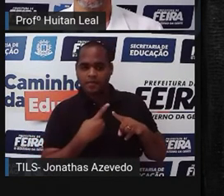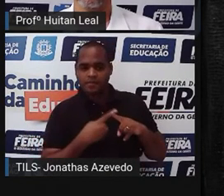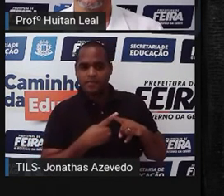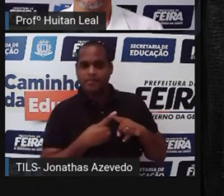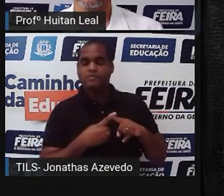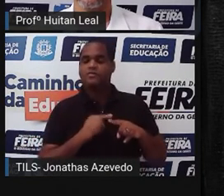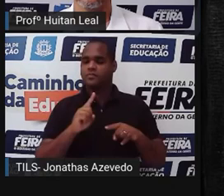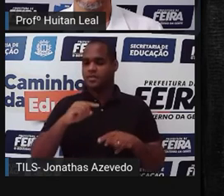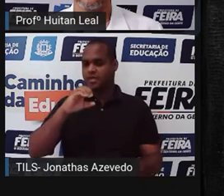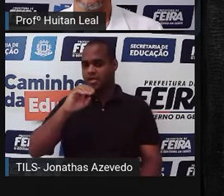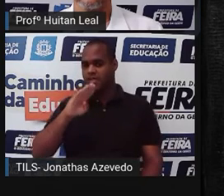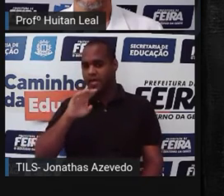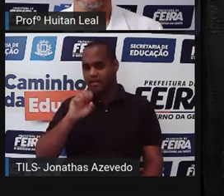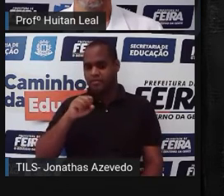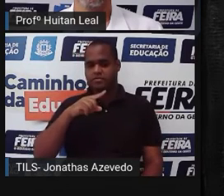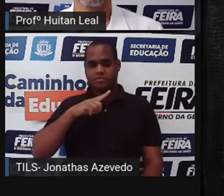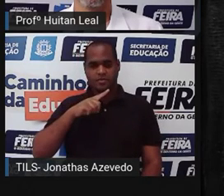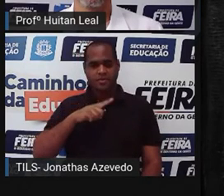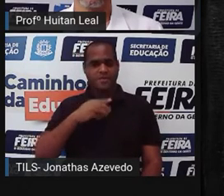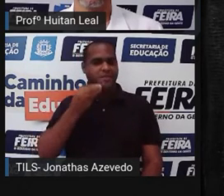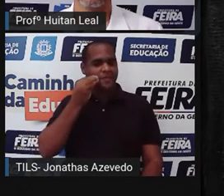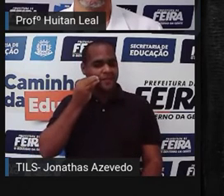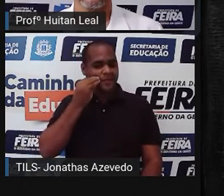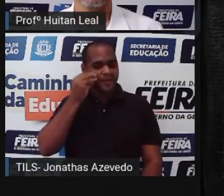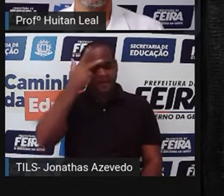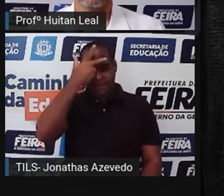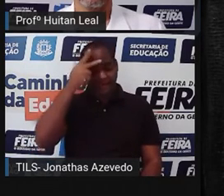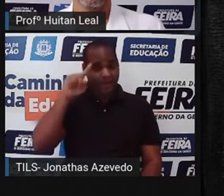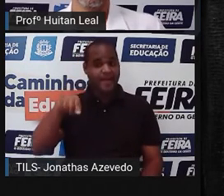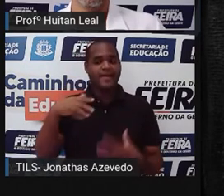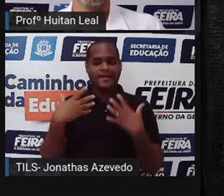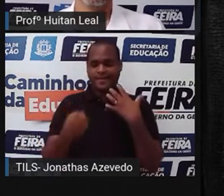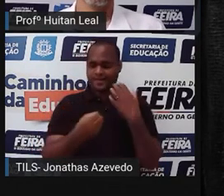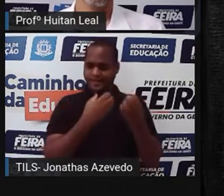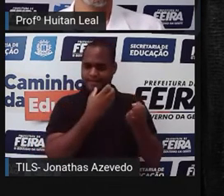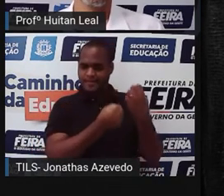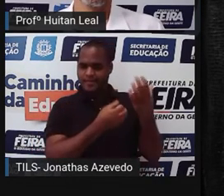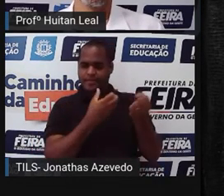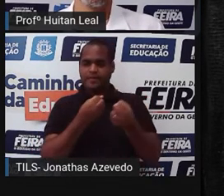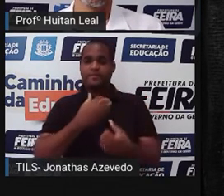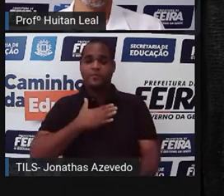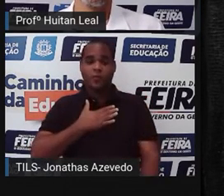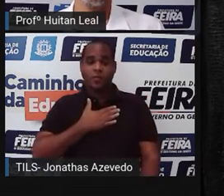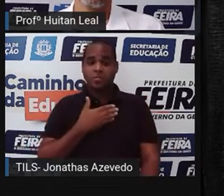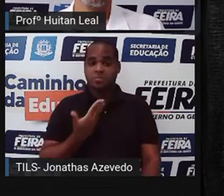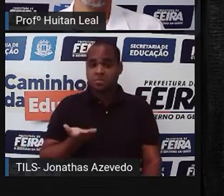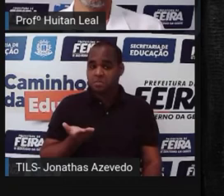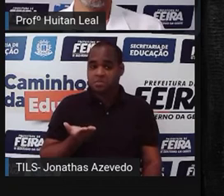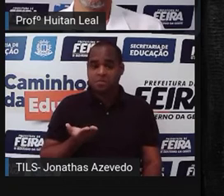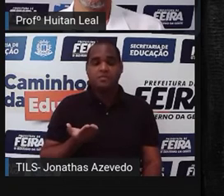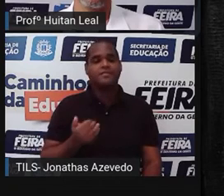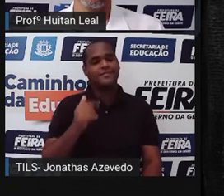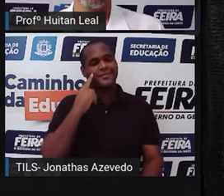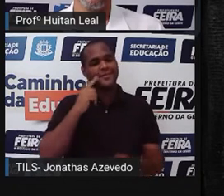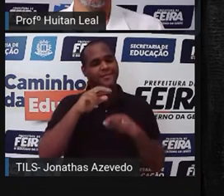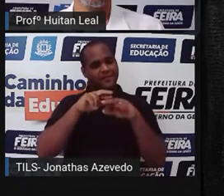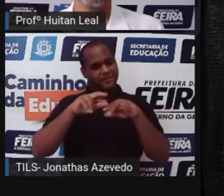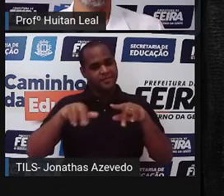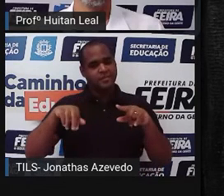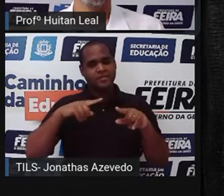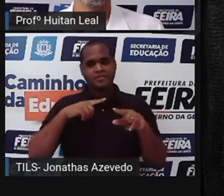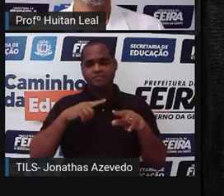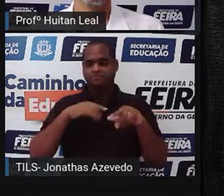Porque a CBS testará se o público aceita a série. Então, na maioria das vezes, o